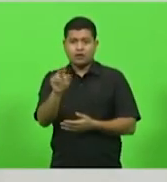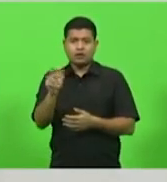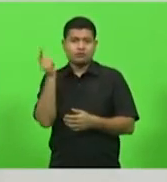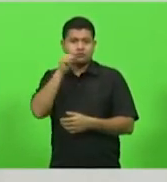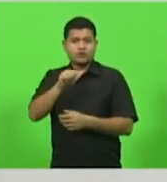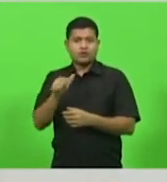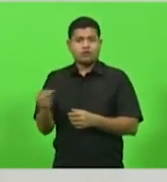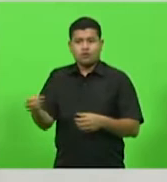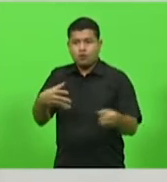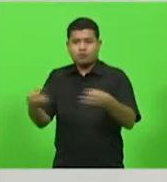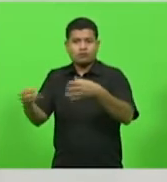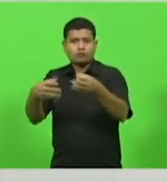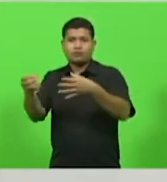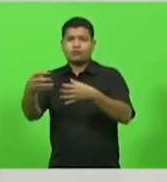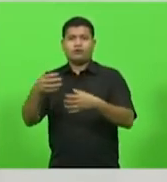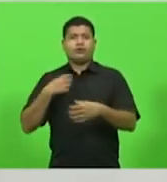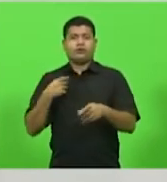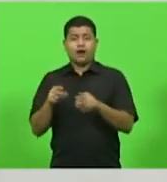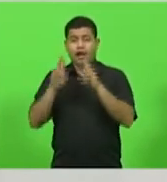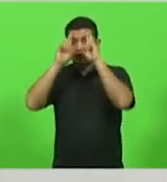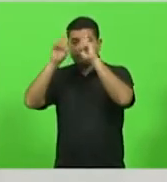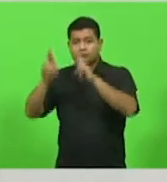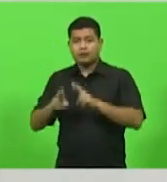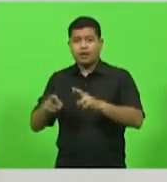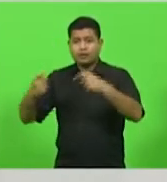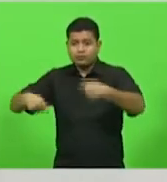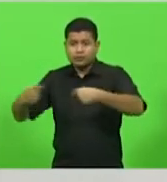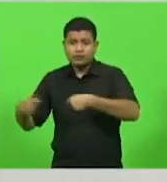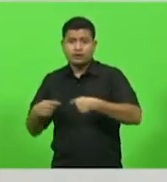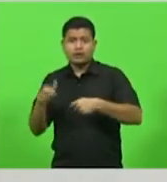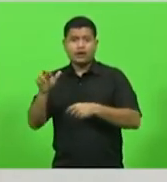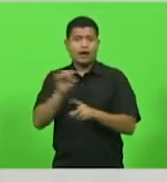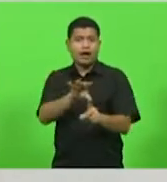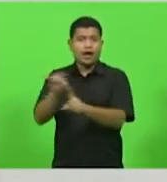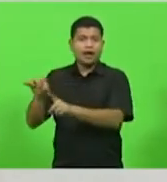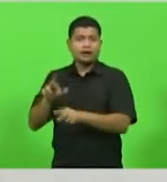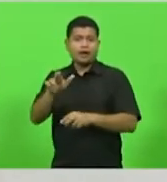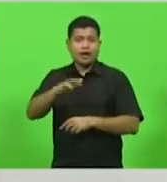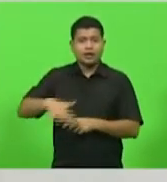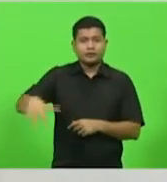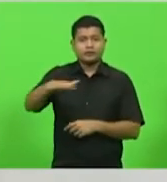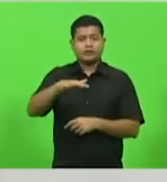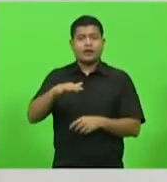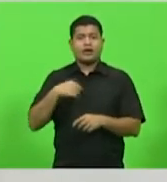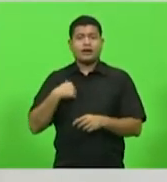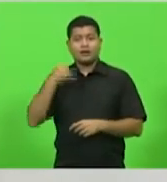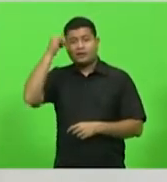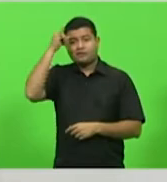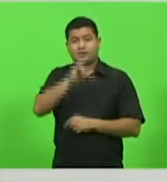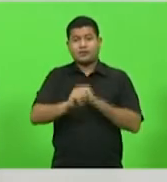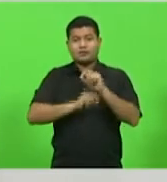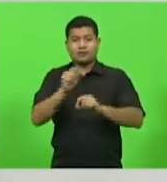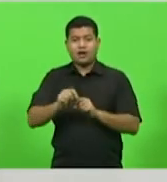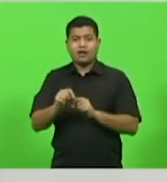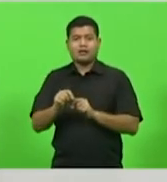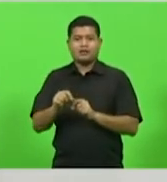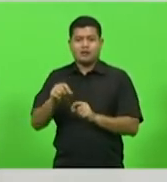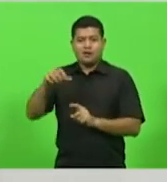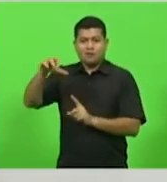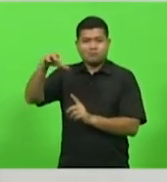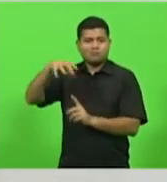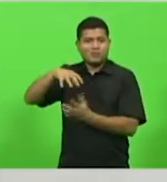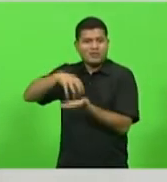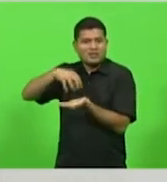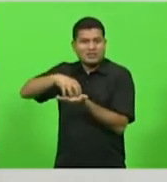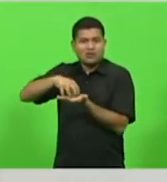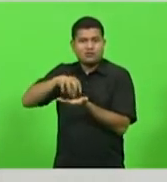respeitando as necessidades regionais e evitando a concentração em poucas cidades. Profissionais foram contratados sob a